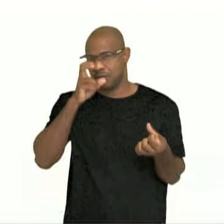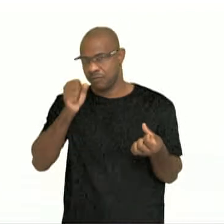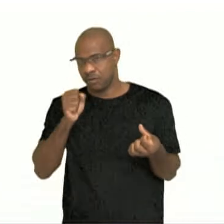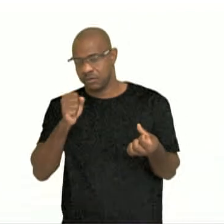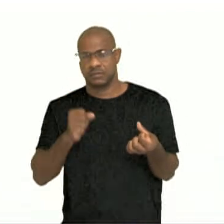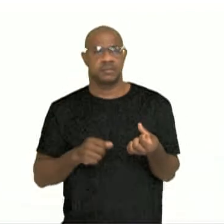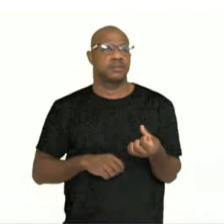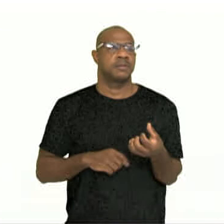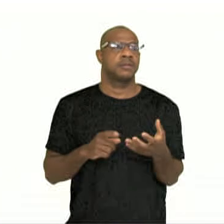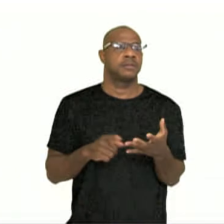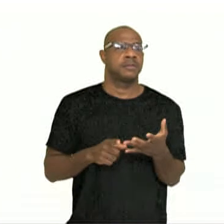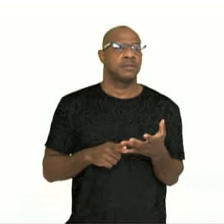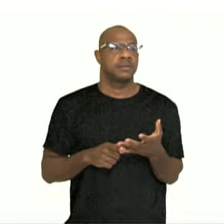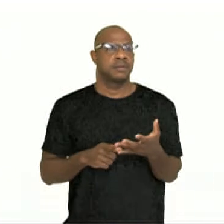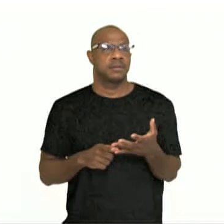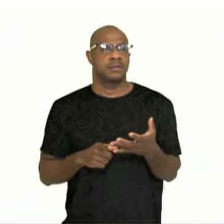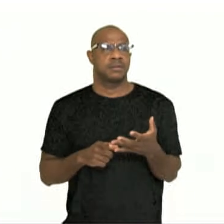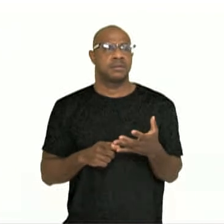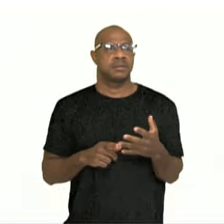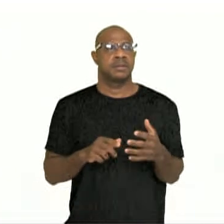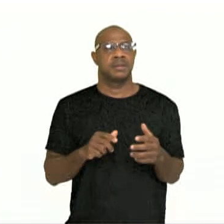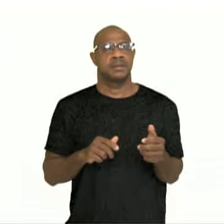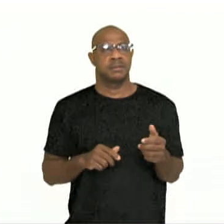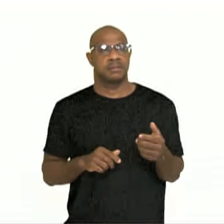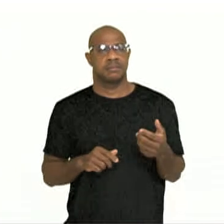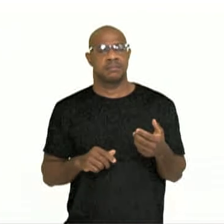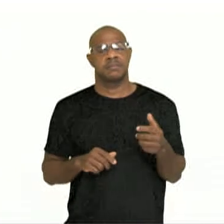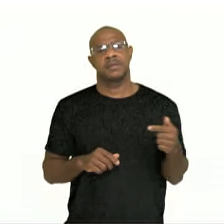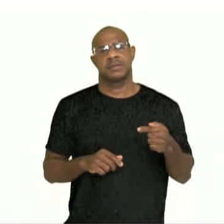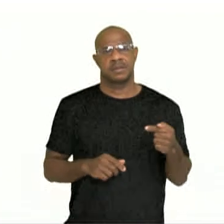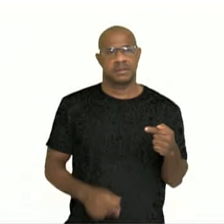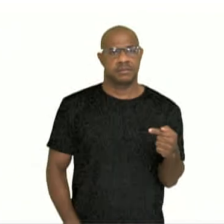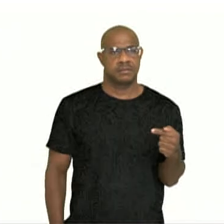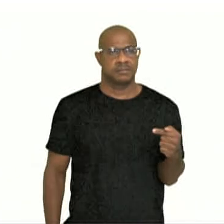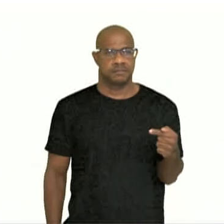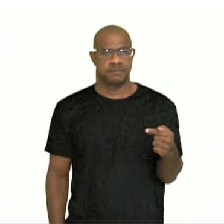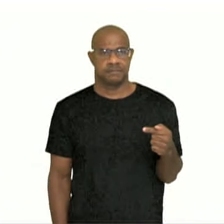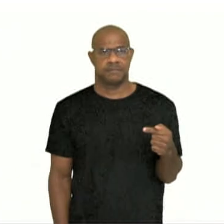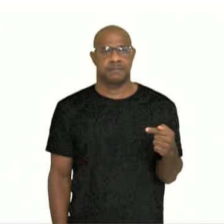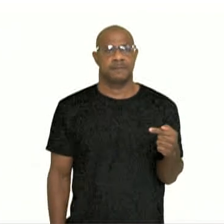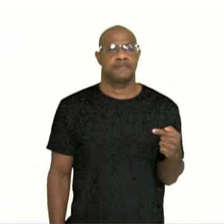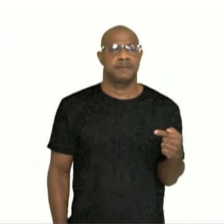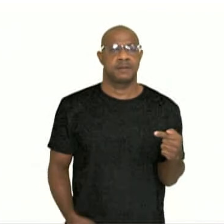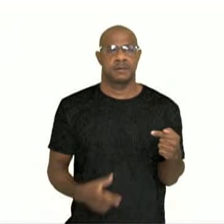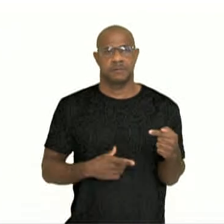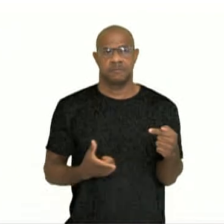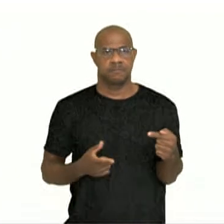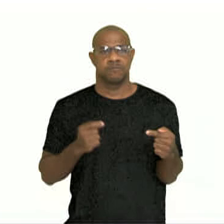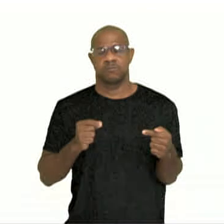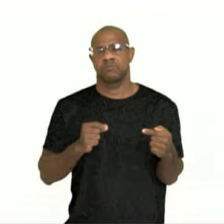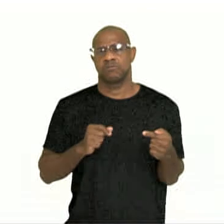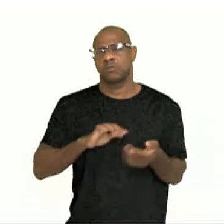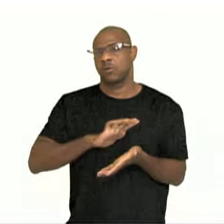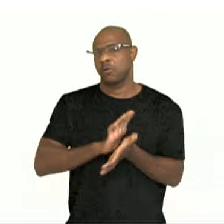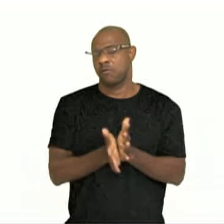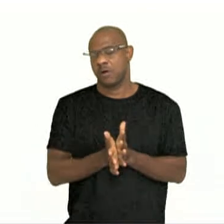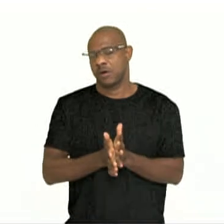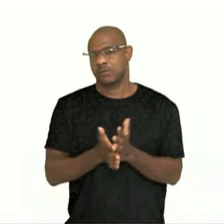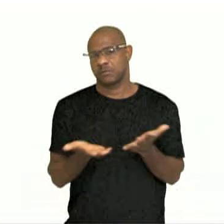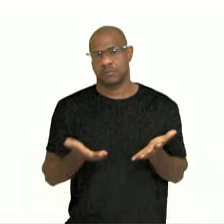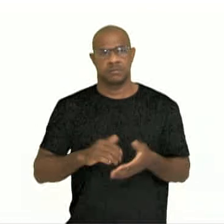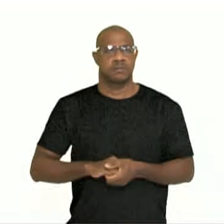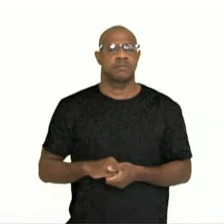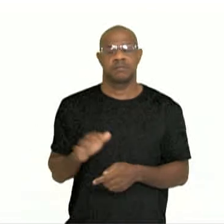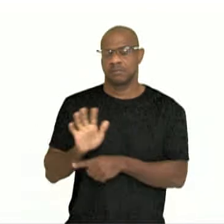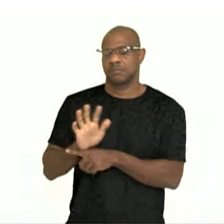refere a uma quantidade pequena. Ser uma galina significa ser um covarde. Exerço. Nesse